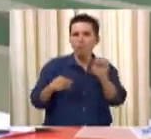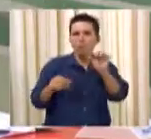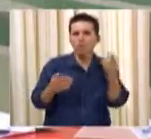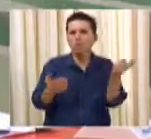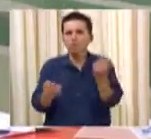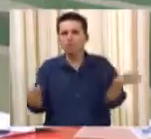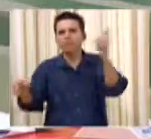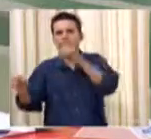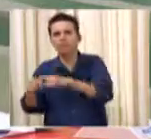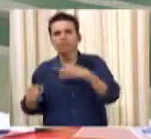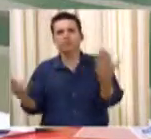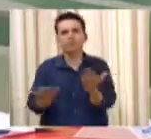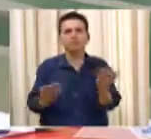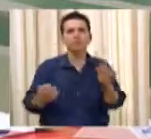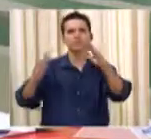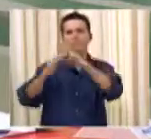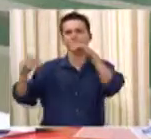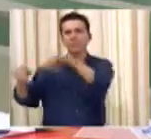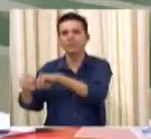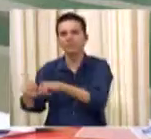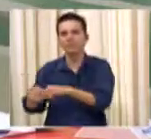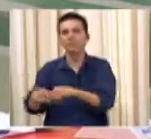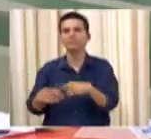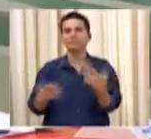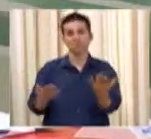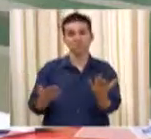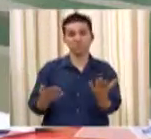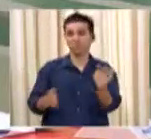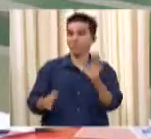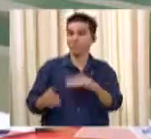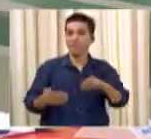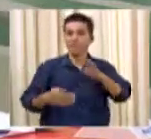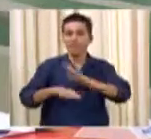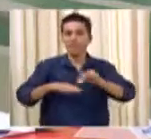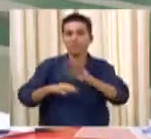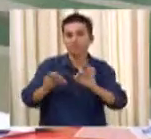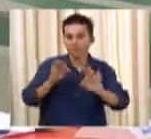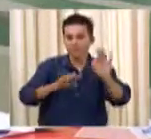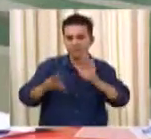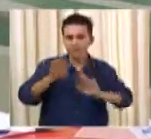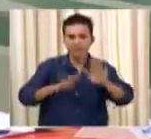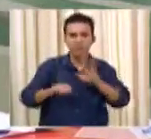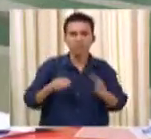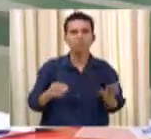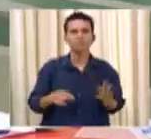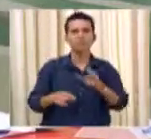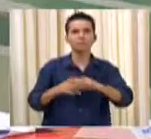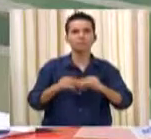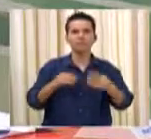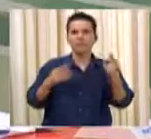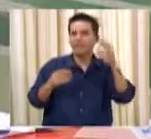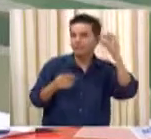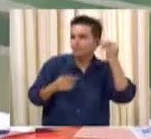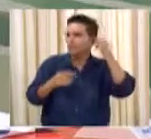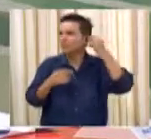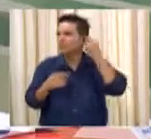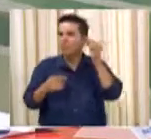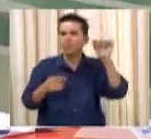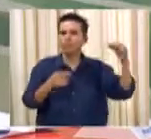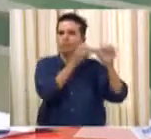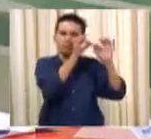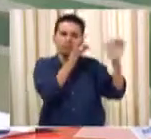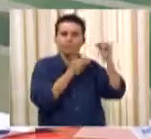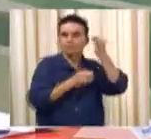e dúvidas do tipo, limpeza de ouvido, limpar o ouvido, limpar a orelha, cotonete, usa, não usa,